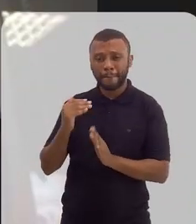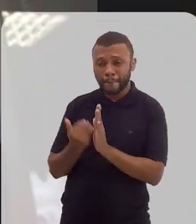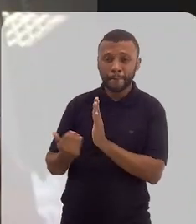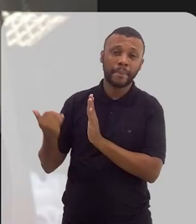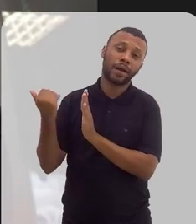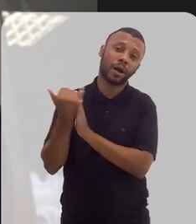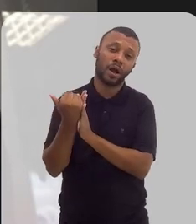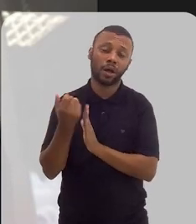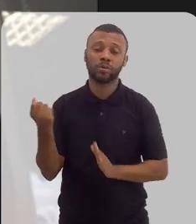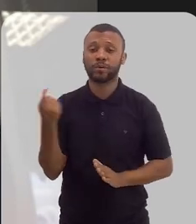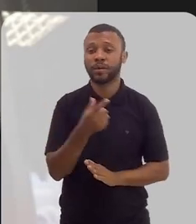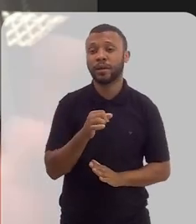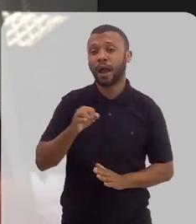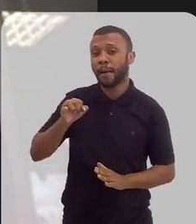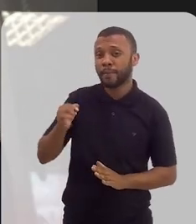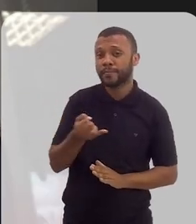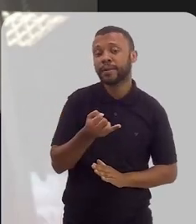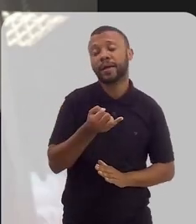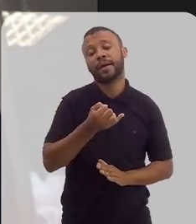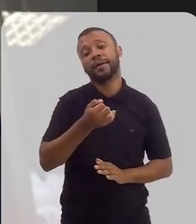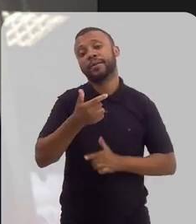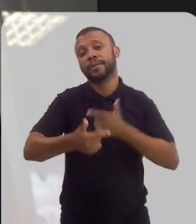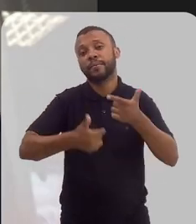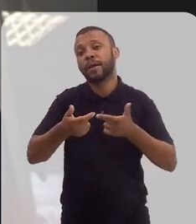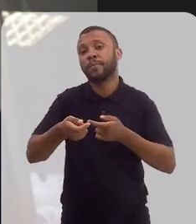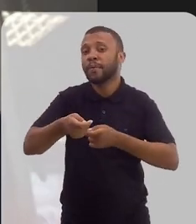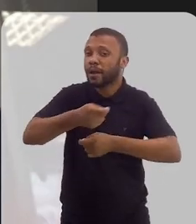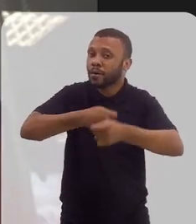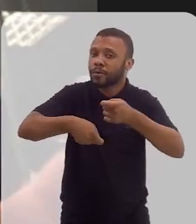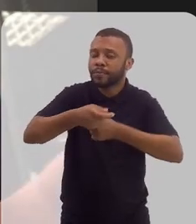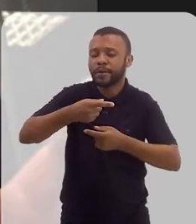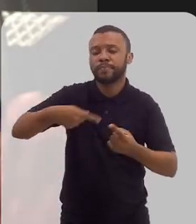que uma remanufatura do que aproveitar e trabalhar com uma economia circular.